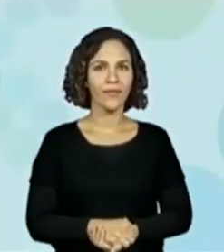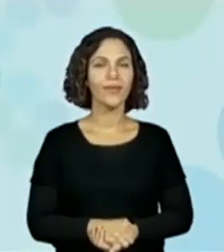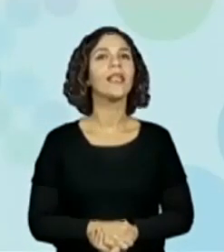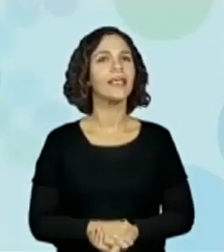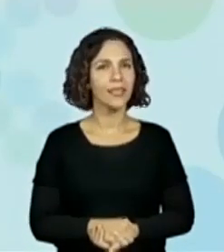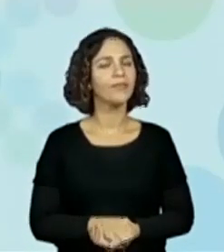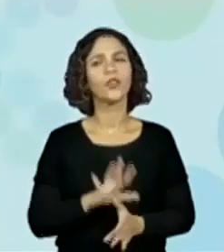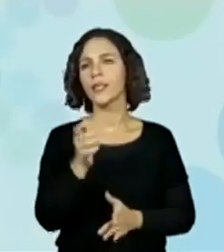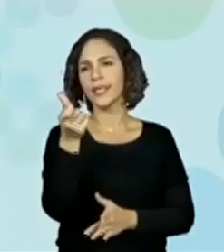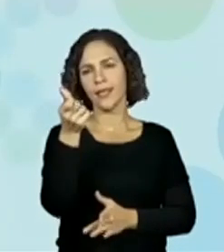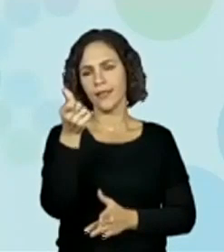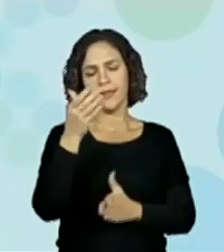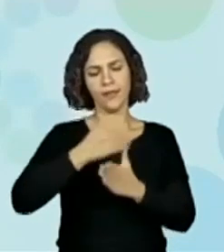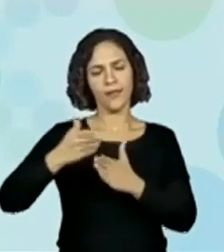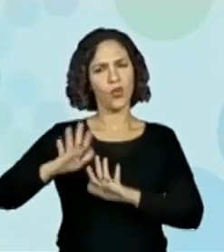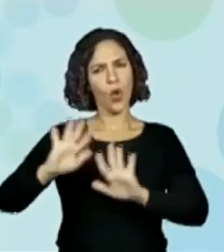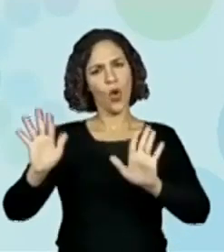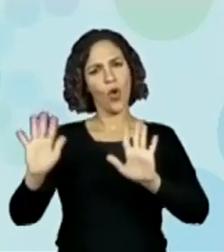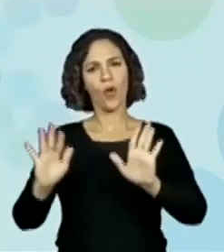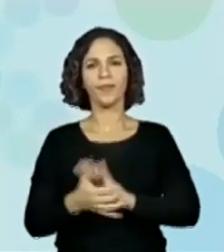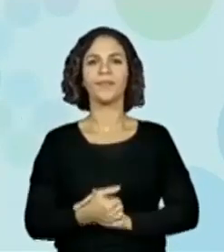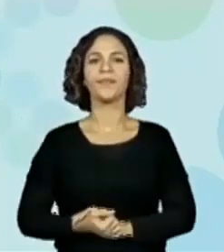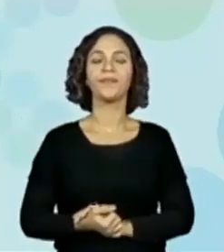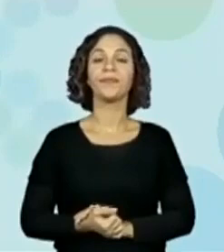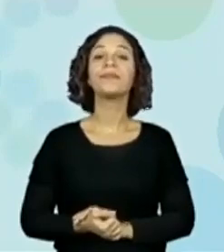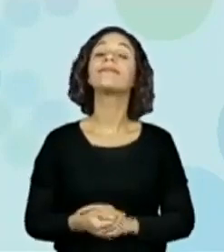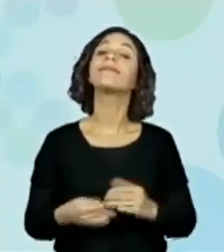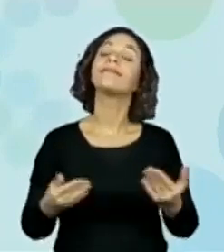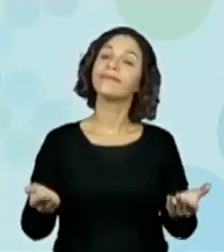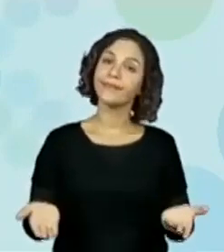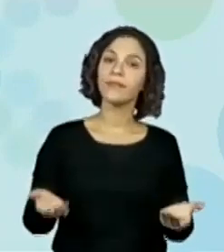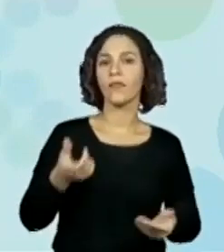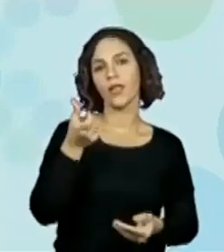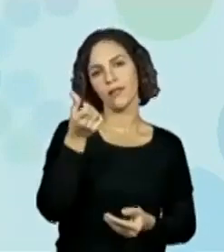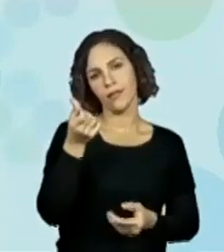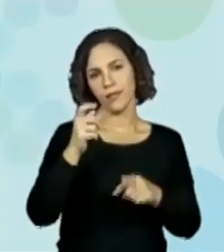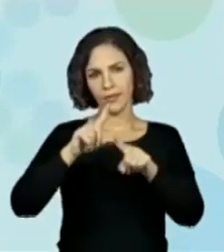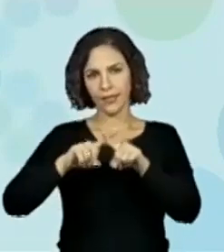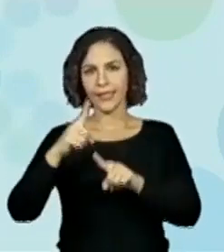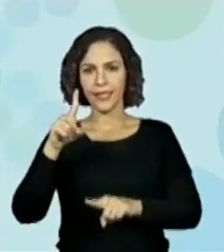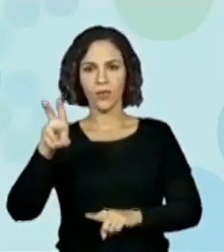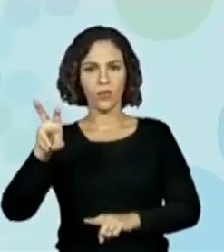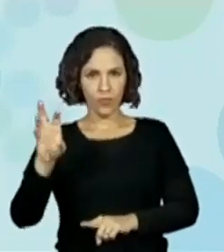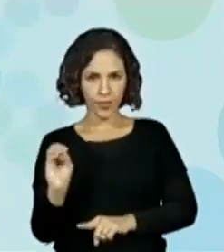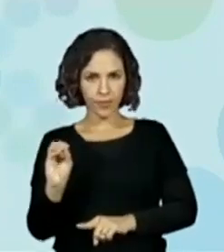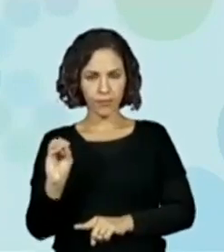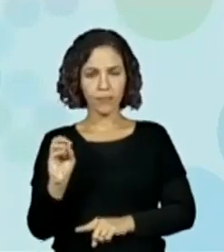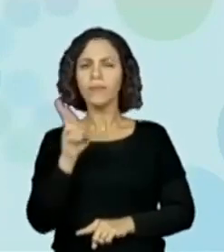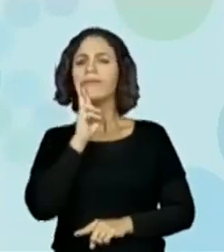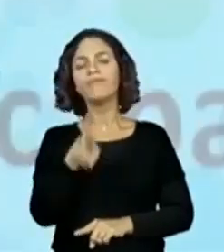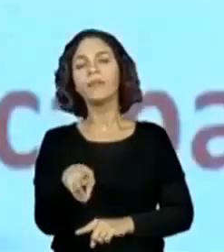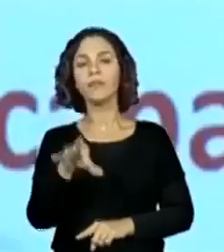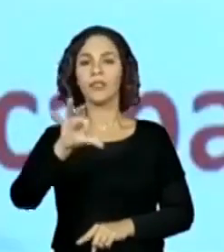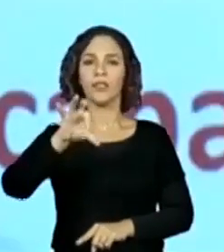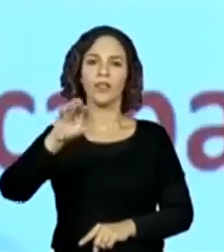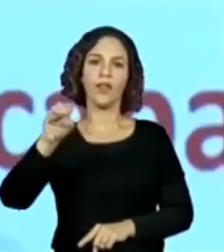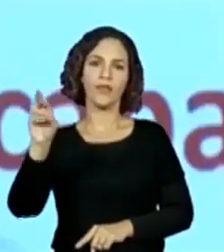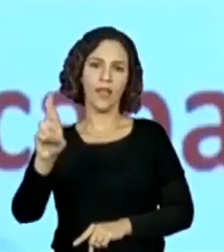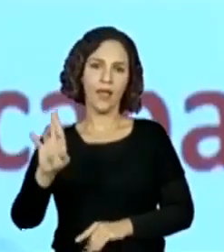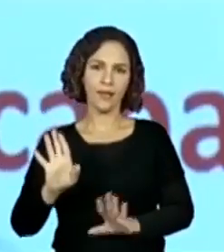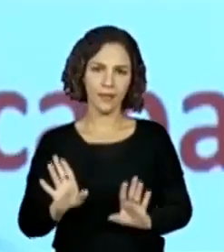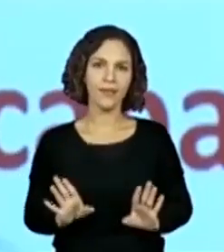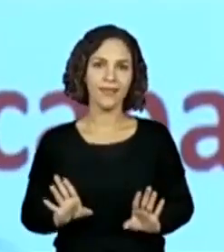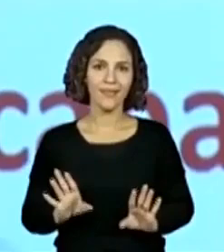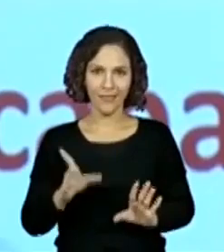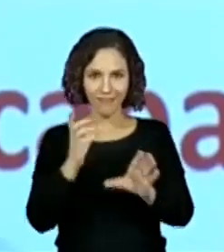São só seis vezes, né. Então, seis vezes de cento e cinquenta vai dar novecentos reais, né. Muito bem.